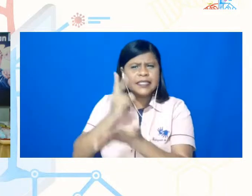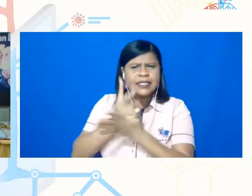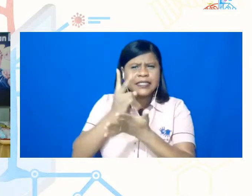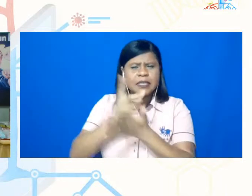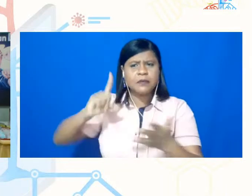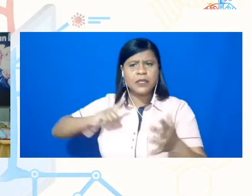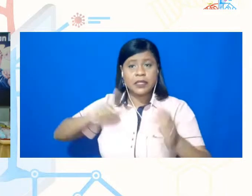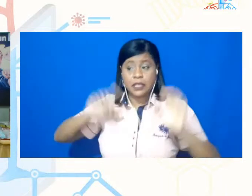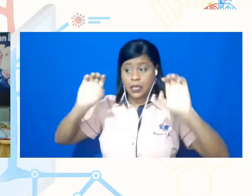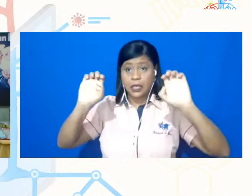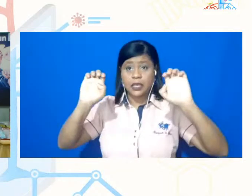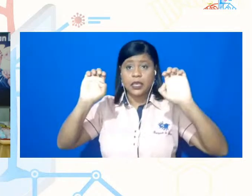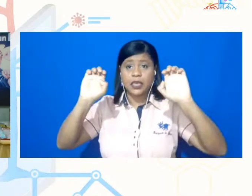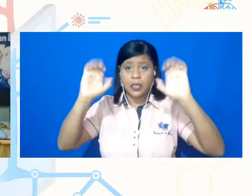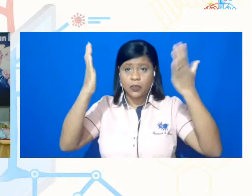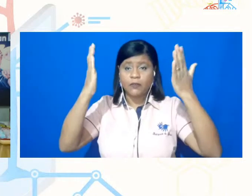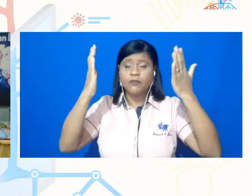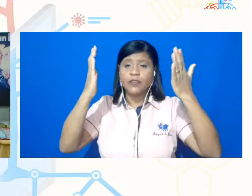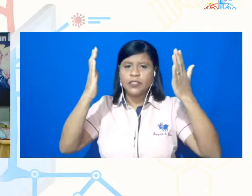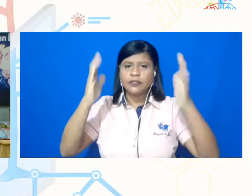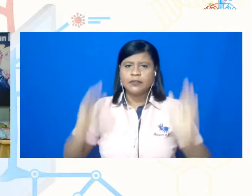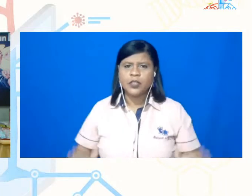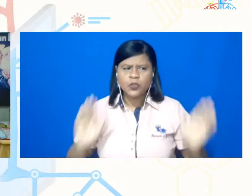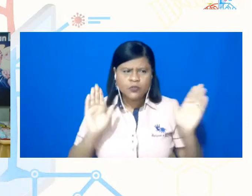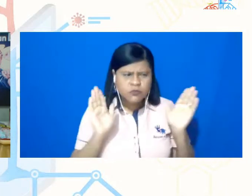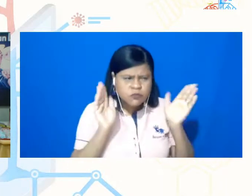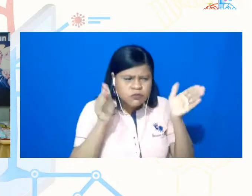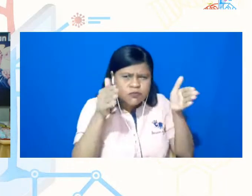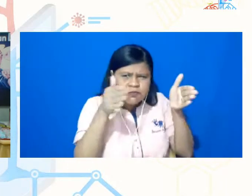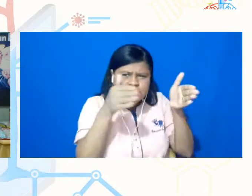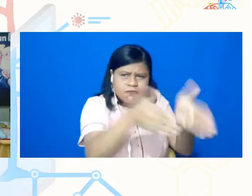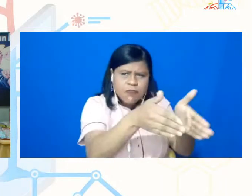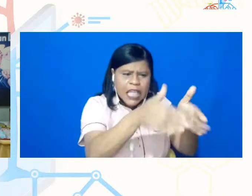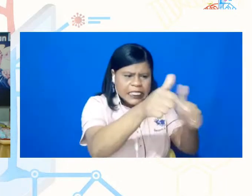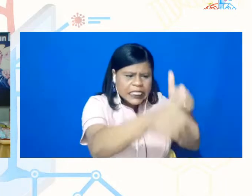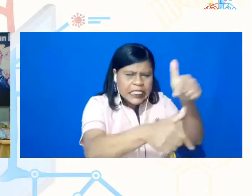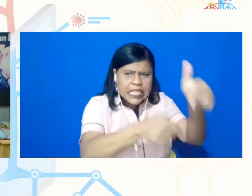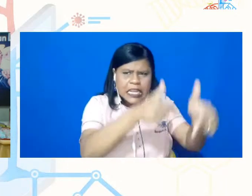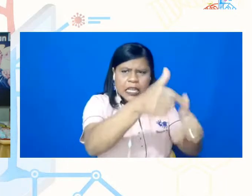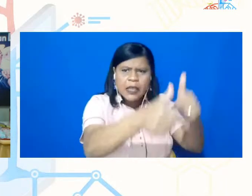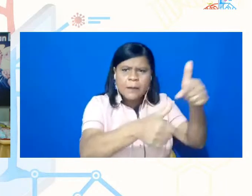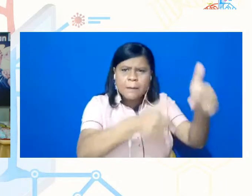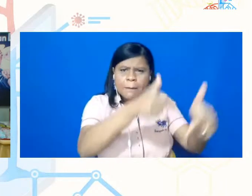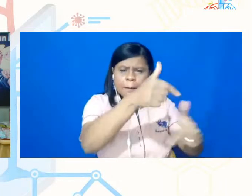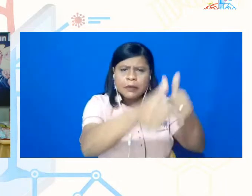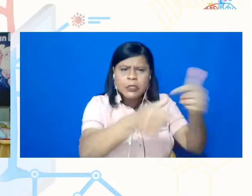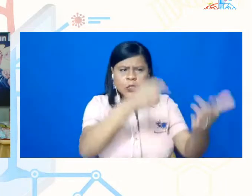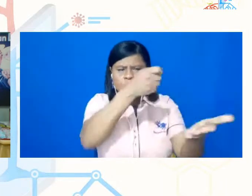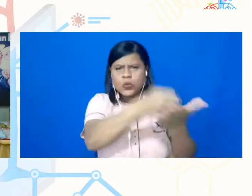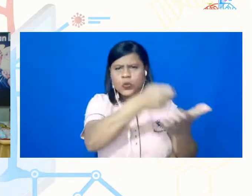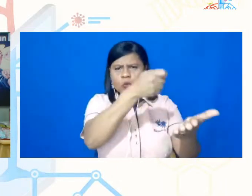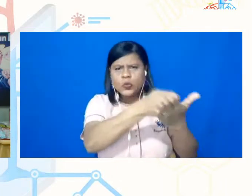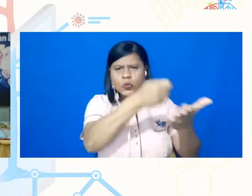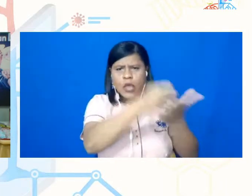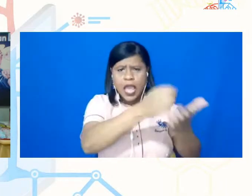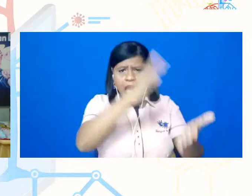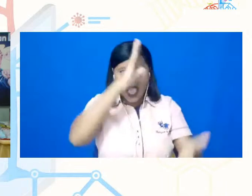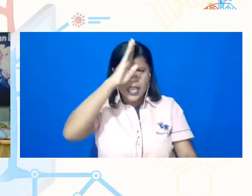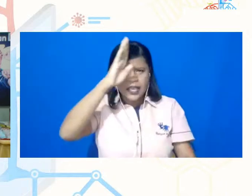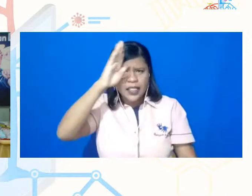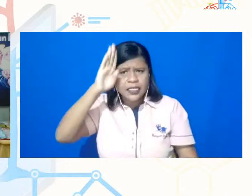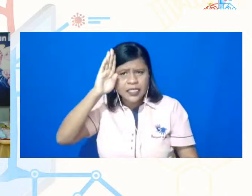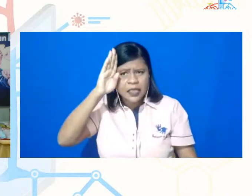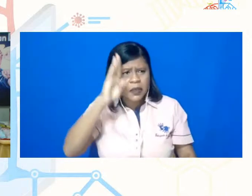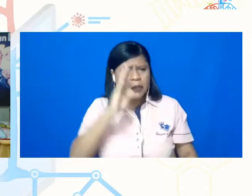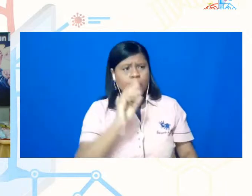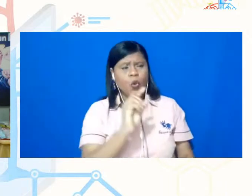né, ele se fecha só em trabalhos rigorosamente acadêmicos, só aceita um